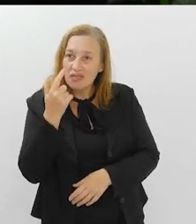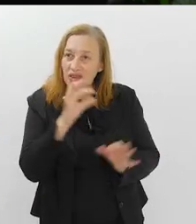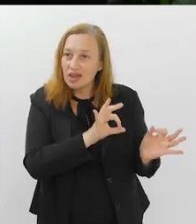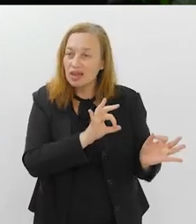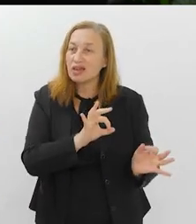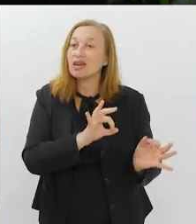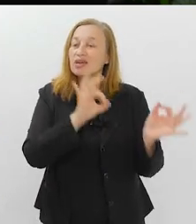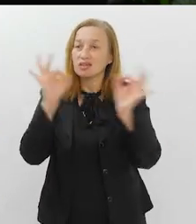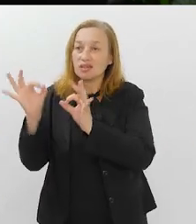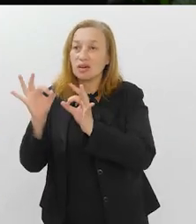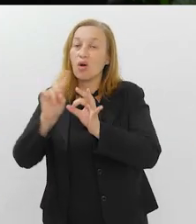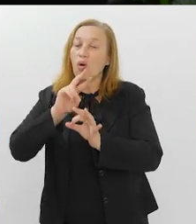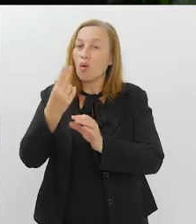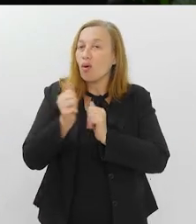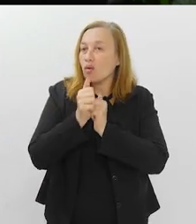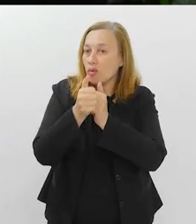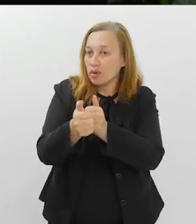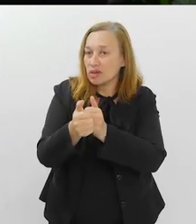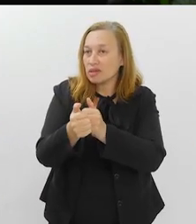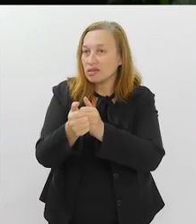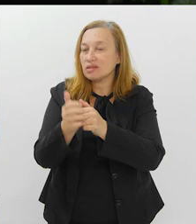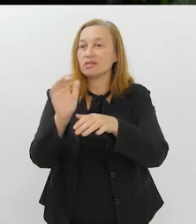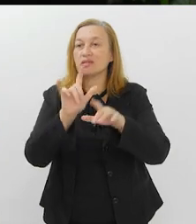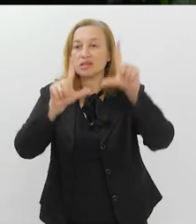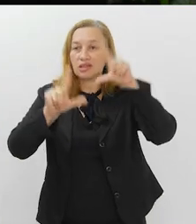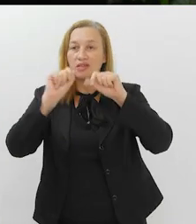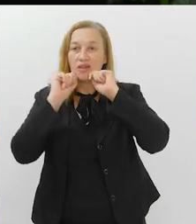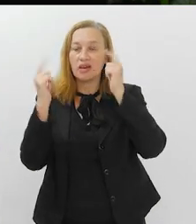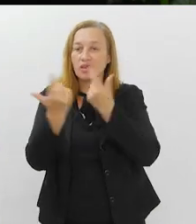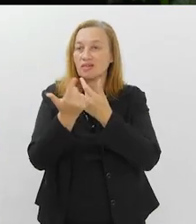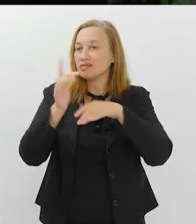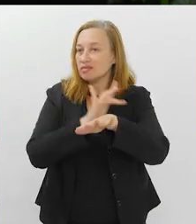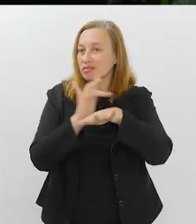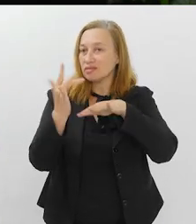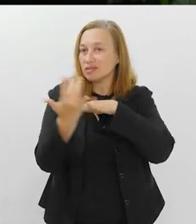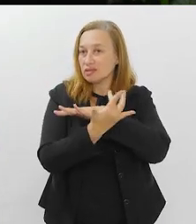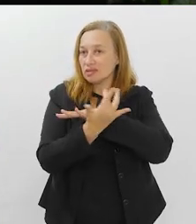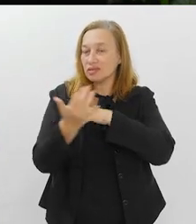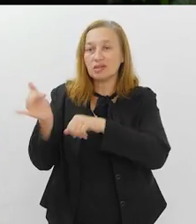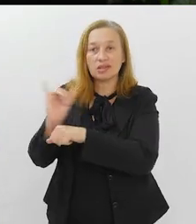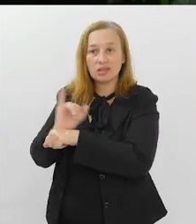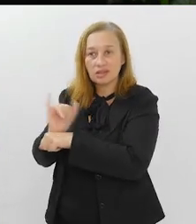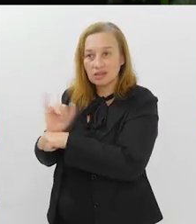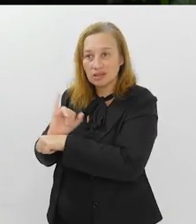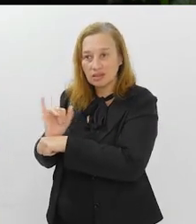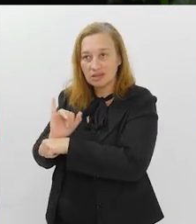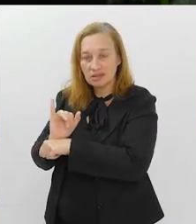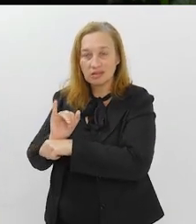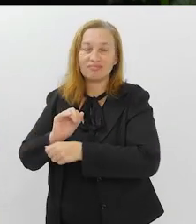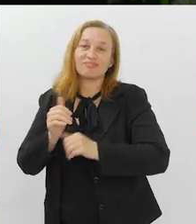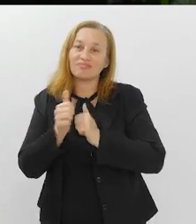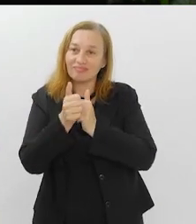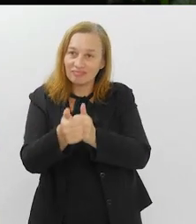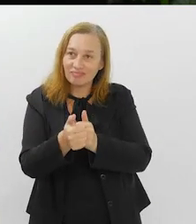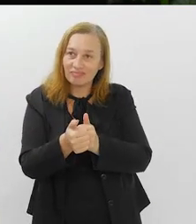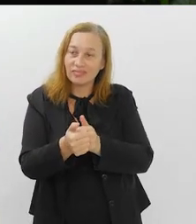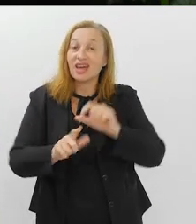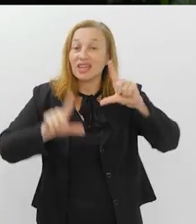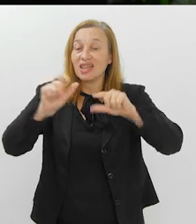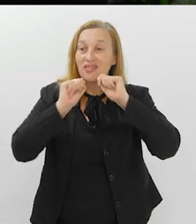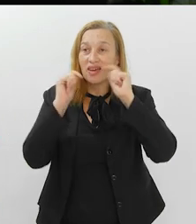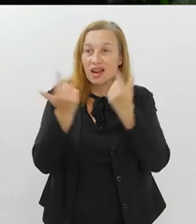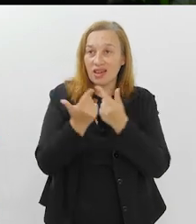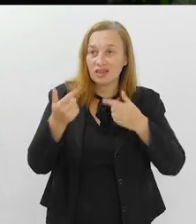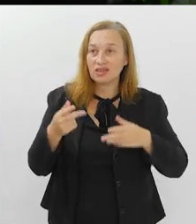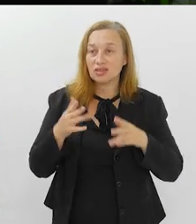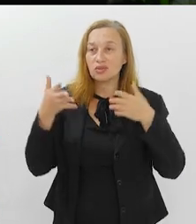quiser rever este programa ou acompanhar a programação da TV Alérgica, é só acessar o nosso canal no YouTube e nos seguir nas redes sociais.